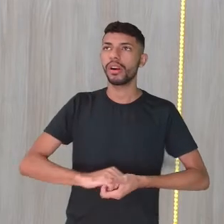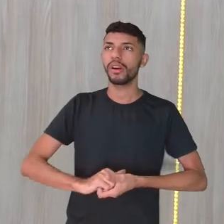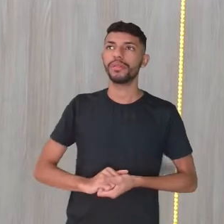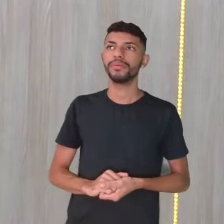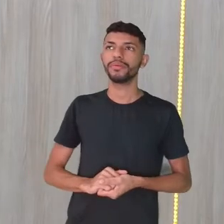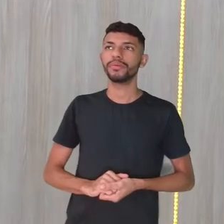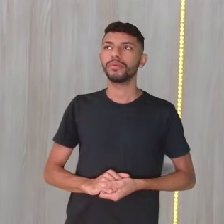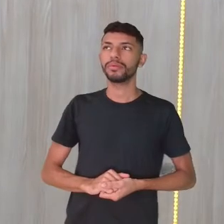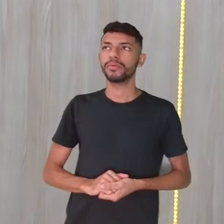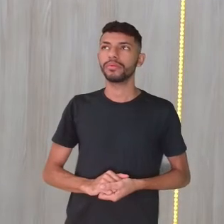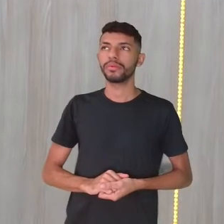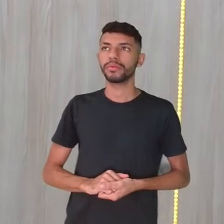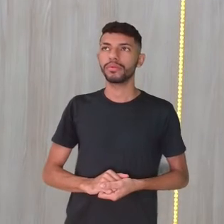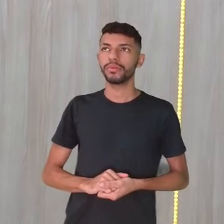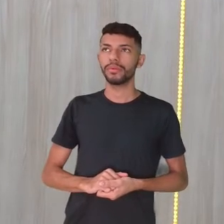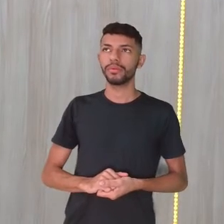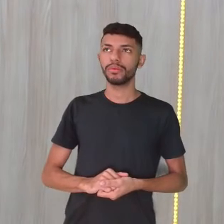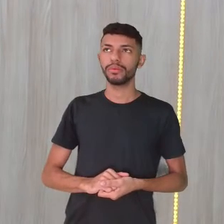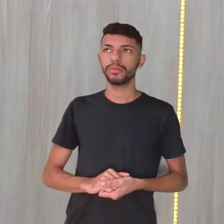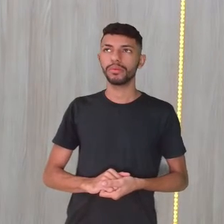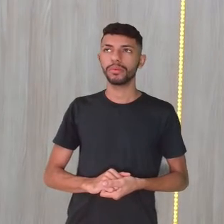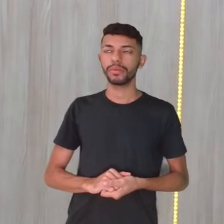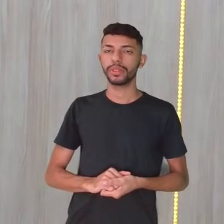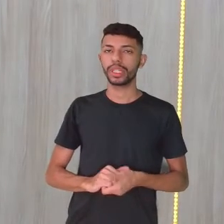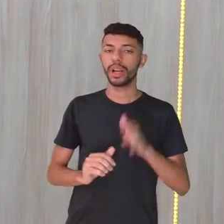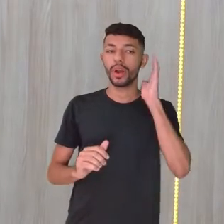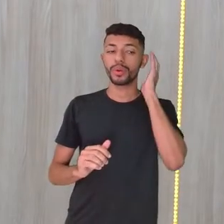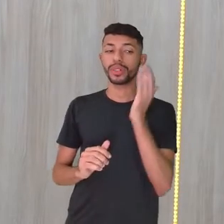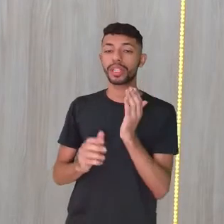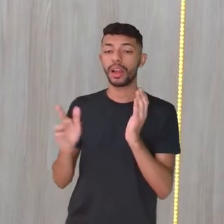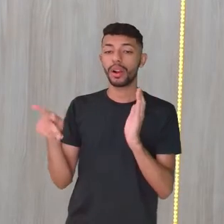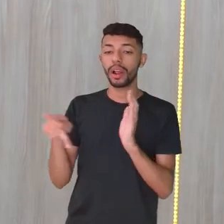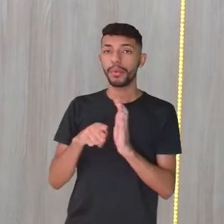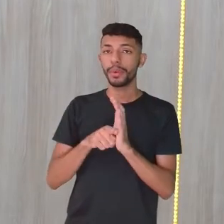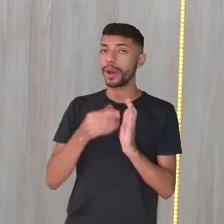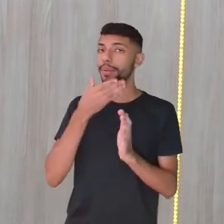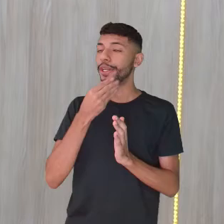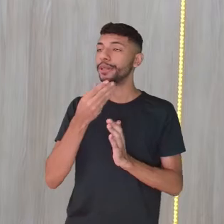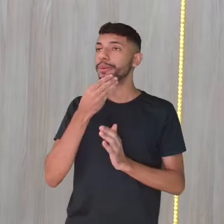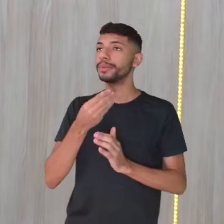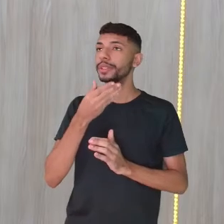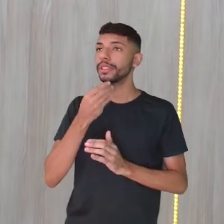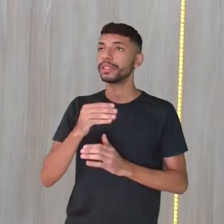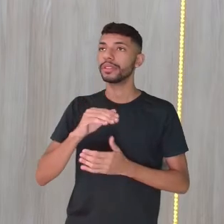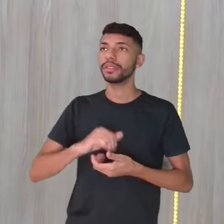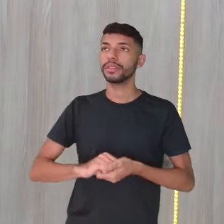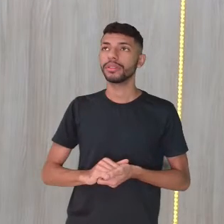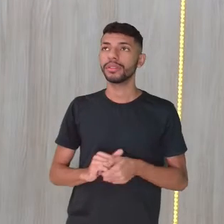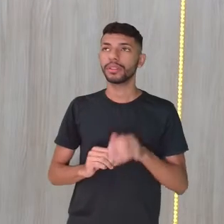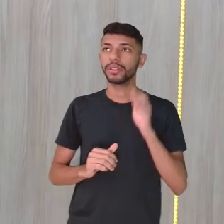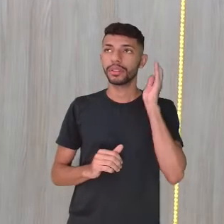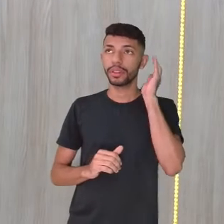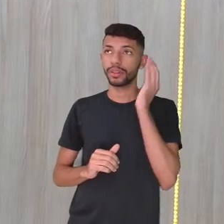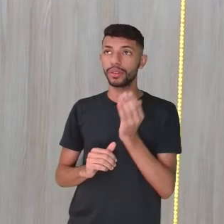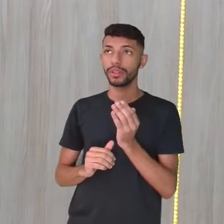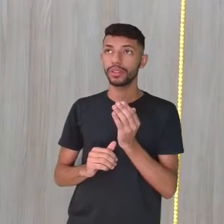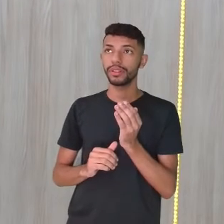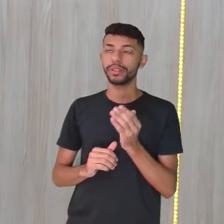Então, o celular de Ericsson, o celular